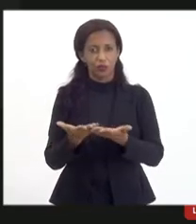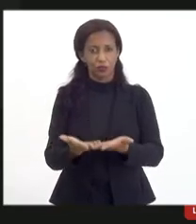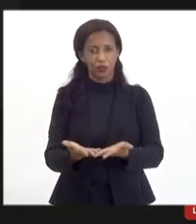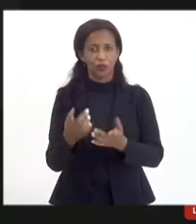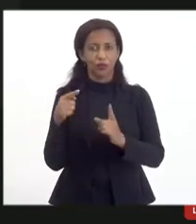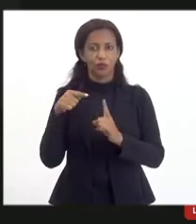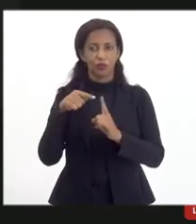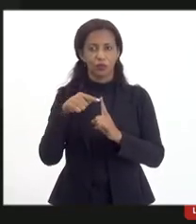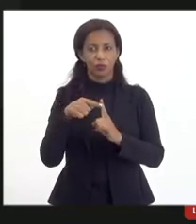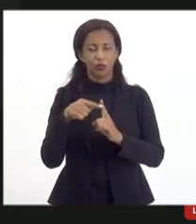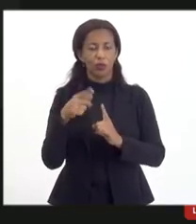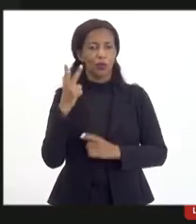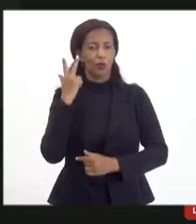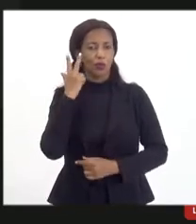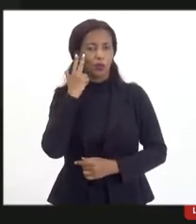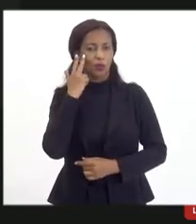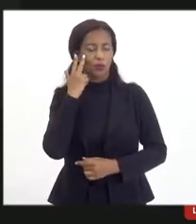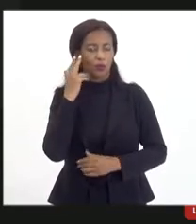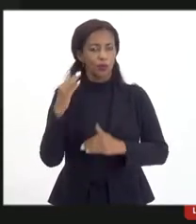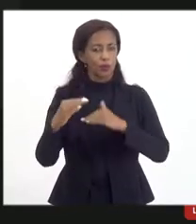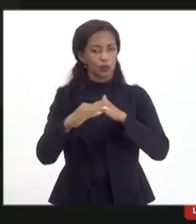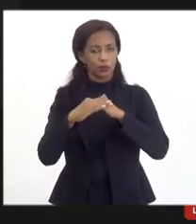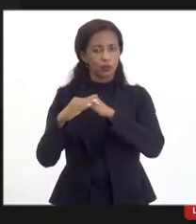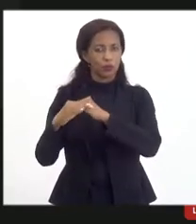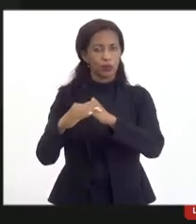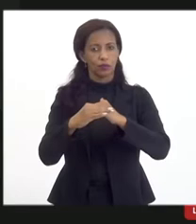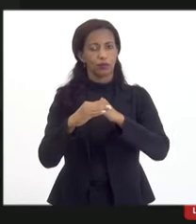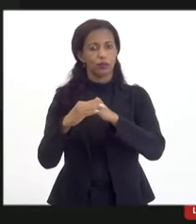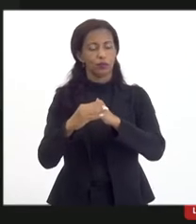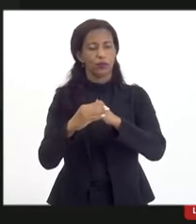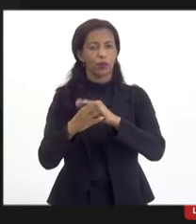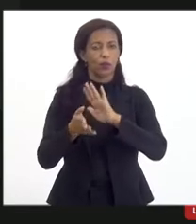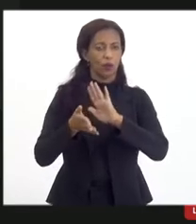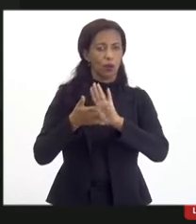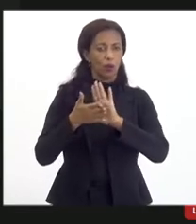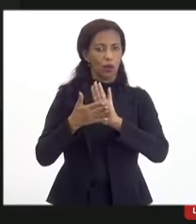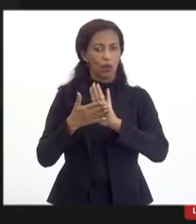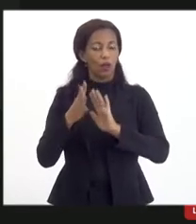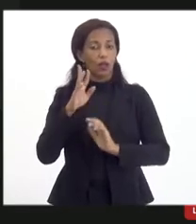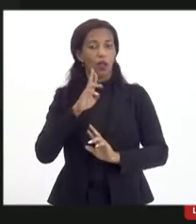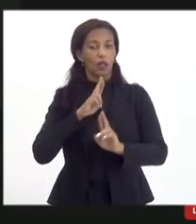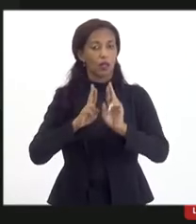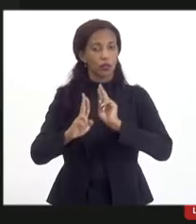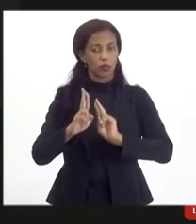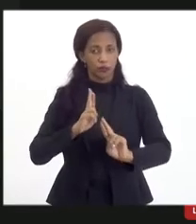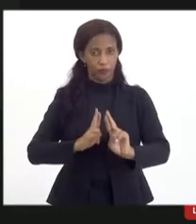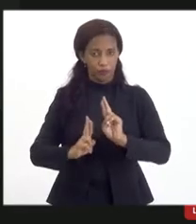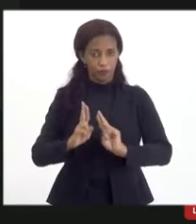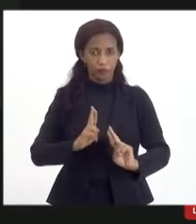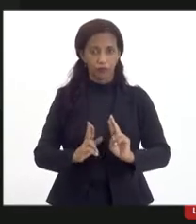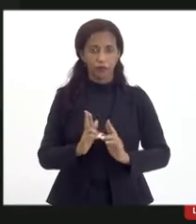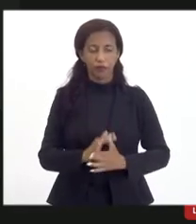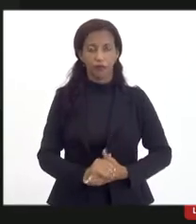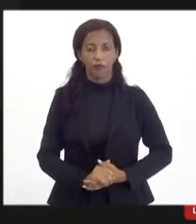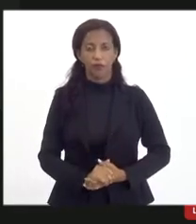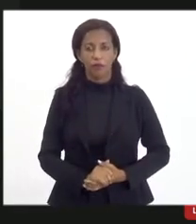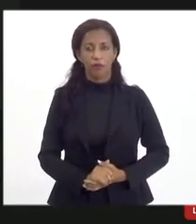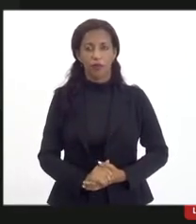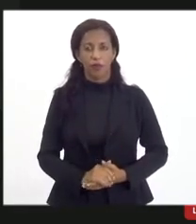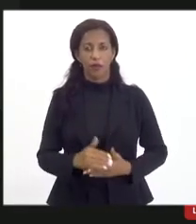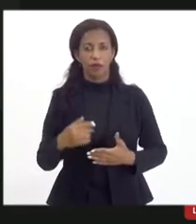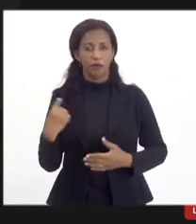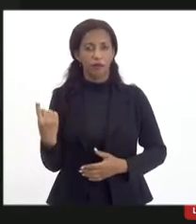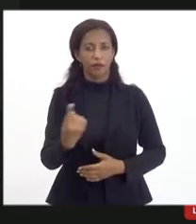o objetivo comum de buscar proposições para